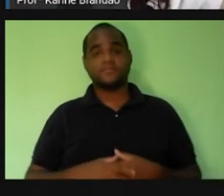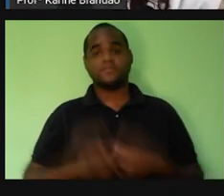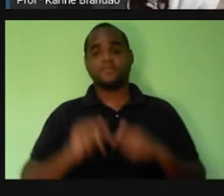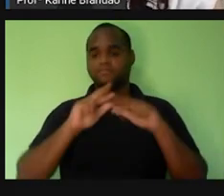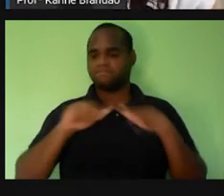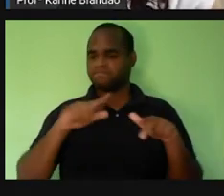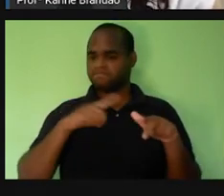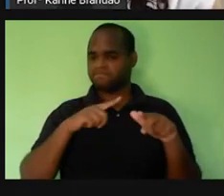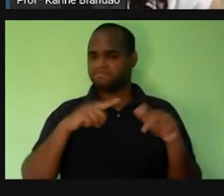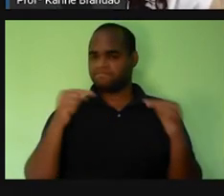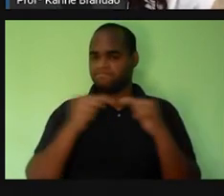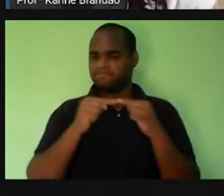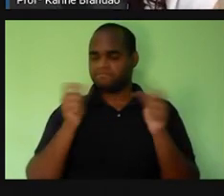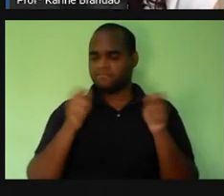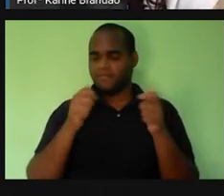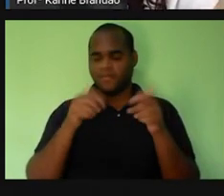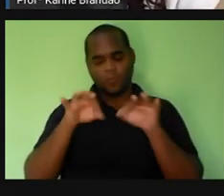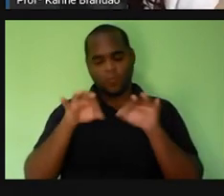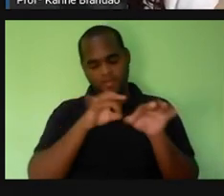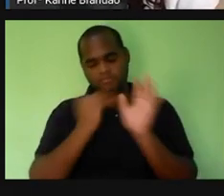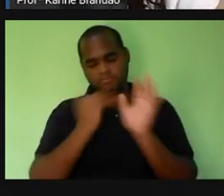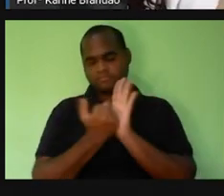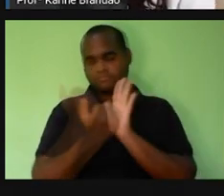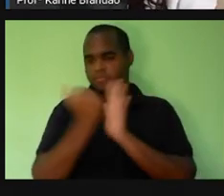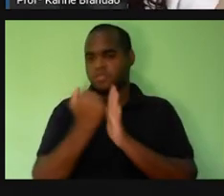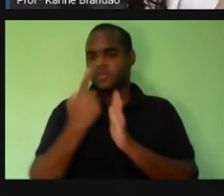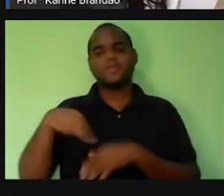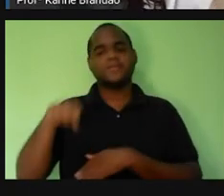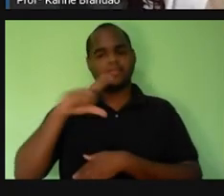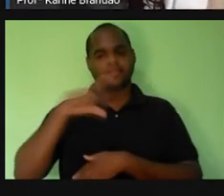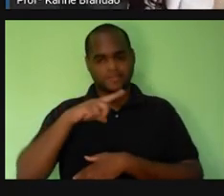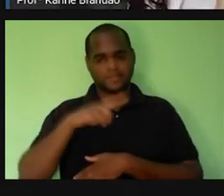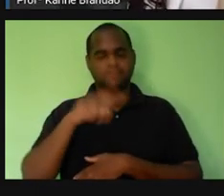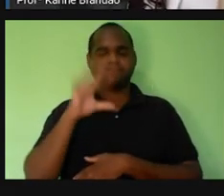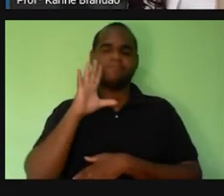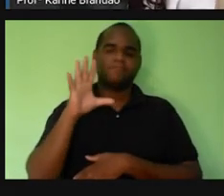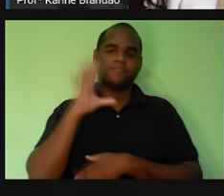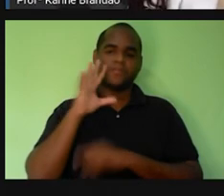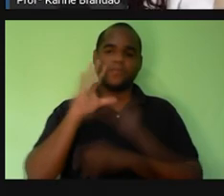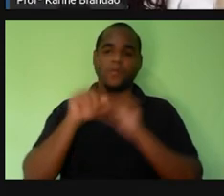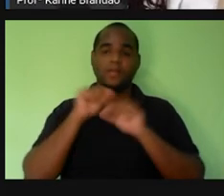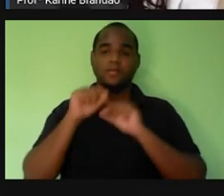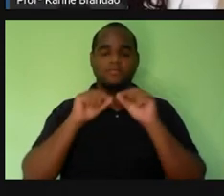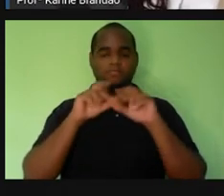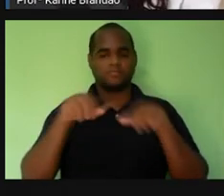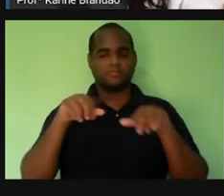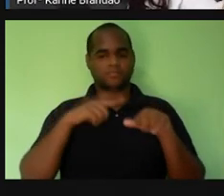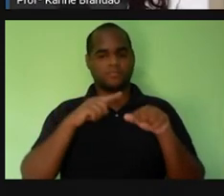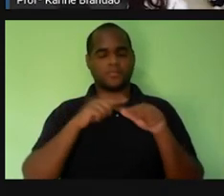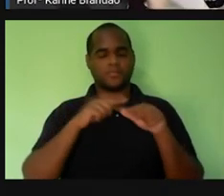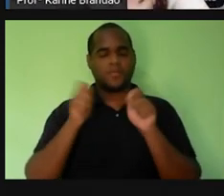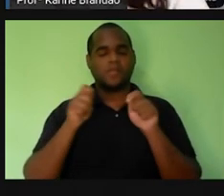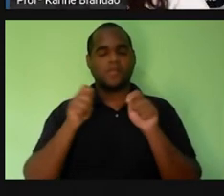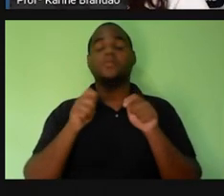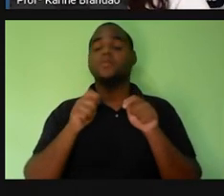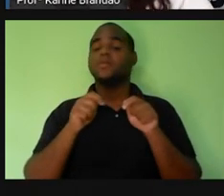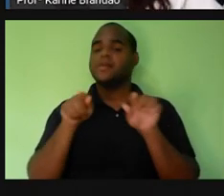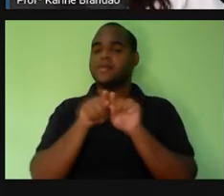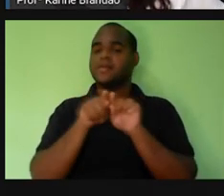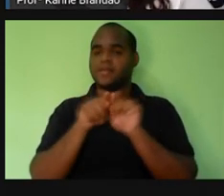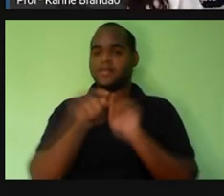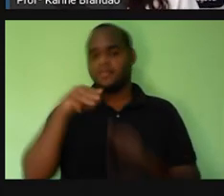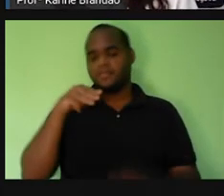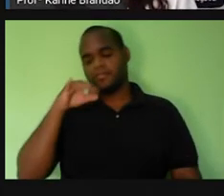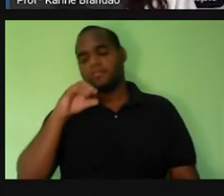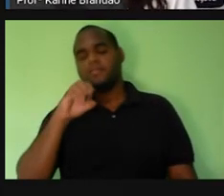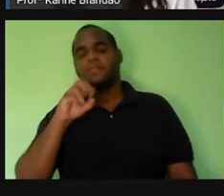Desse nível de organização maior que nós temos, pensando aqui que é o organismo, que é o indivíduo inteiro, até o micro, que